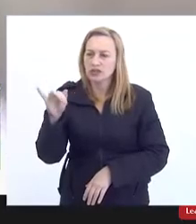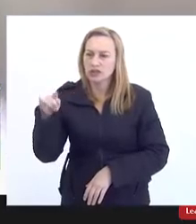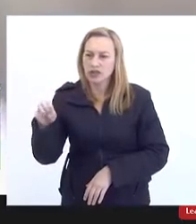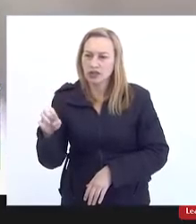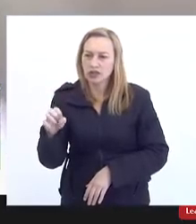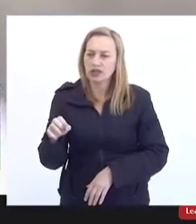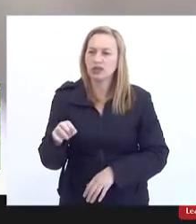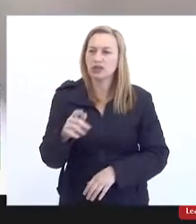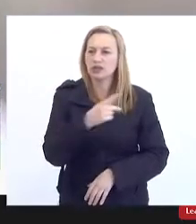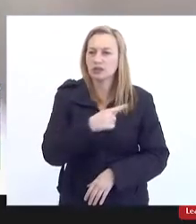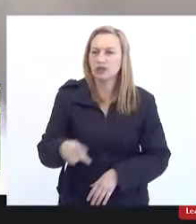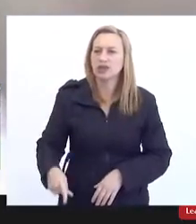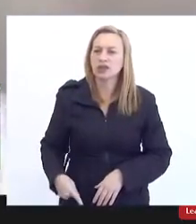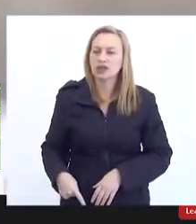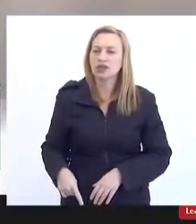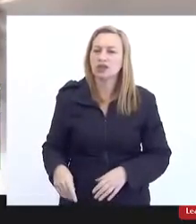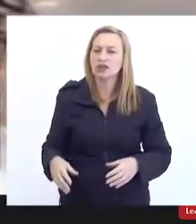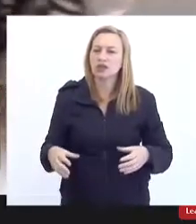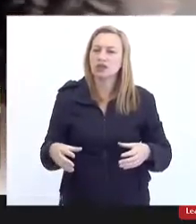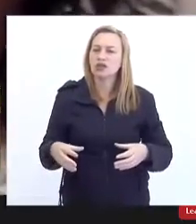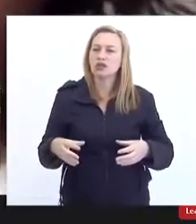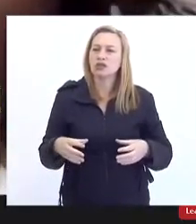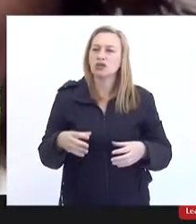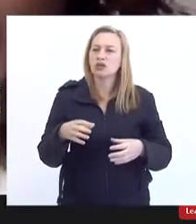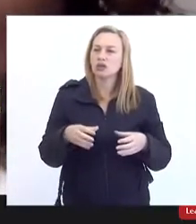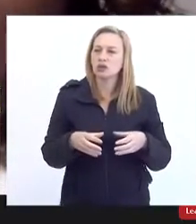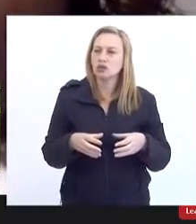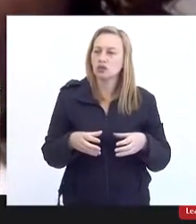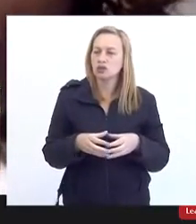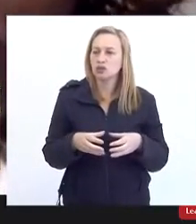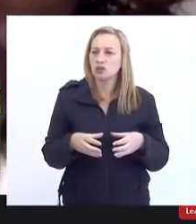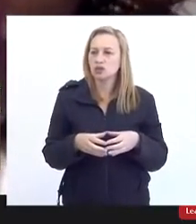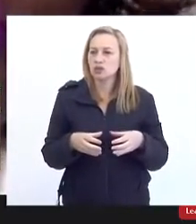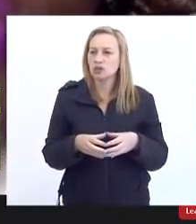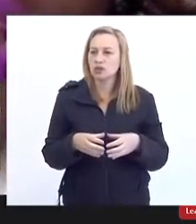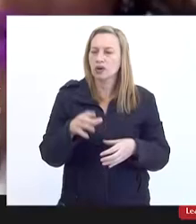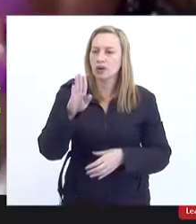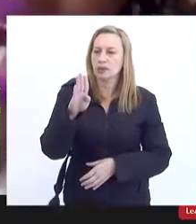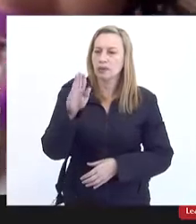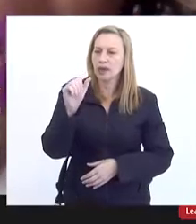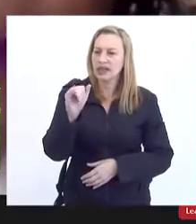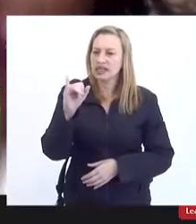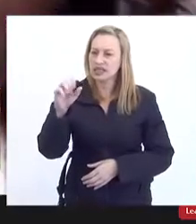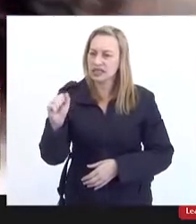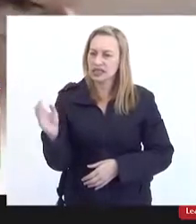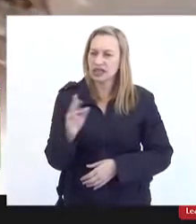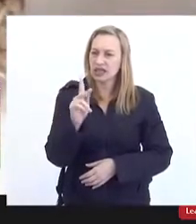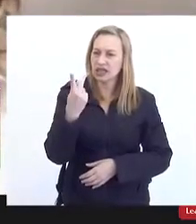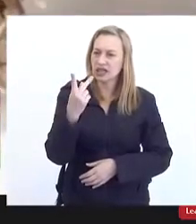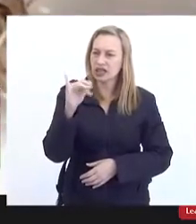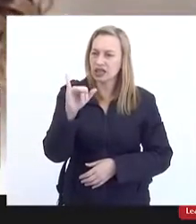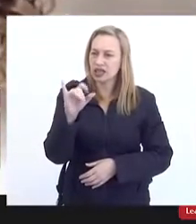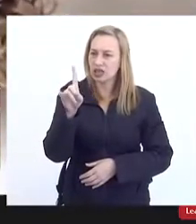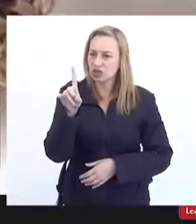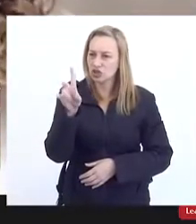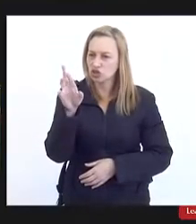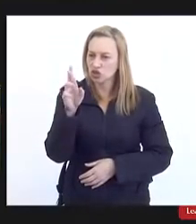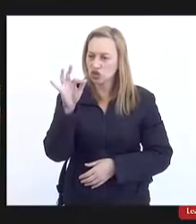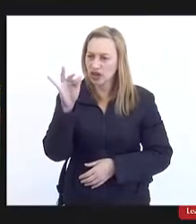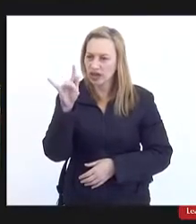Comitê de Bacia da Região Hidrográfica do Médio Paraíba do Sul, o CBH Médio Paraíba do Sul.